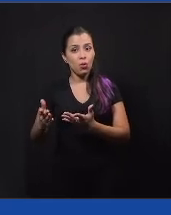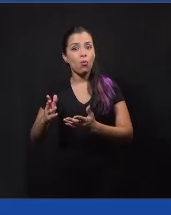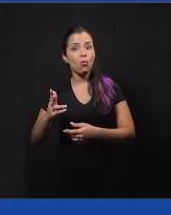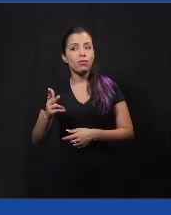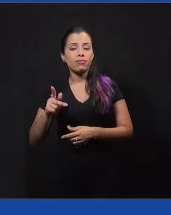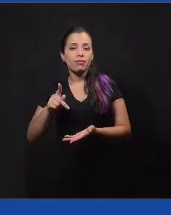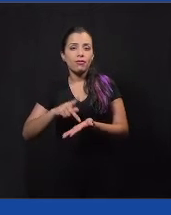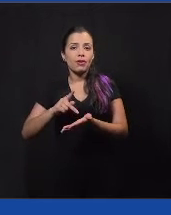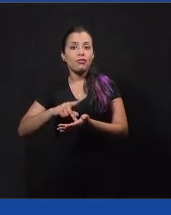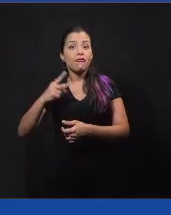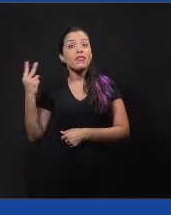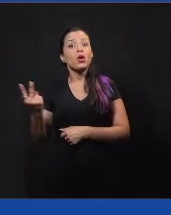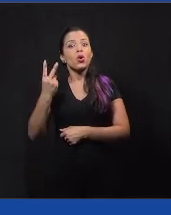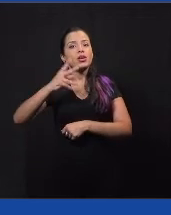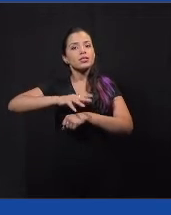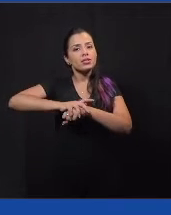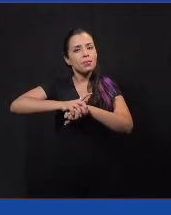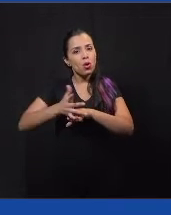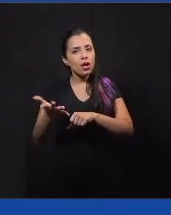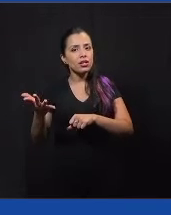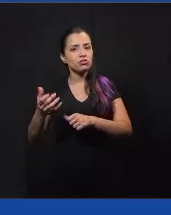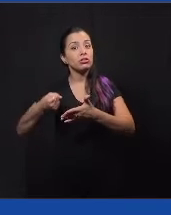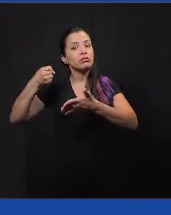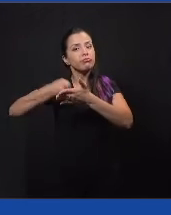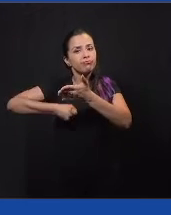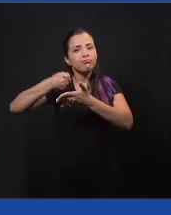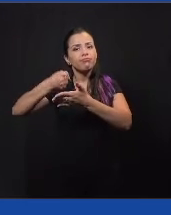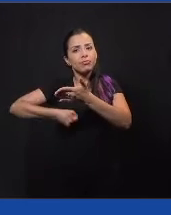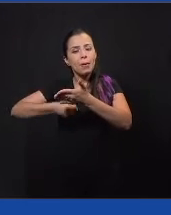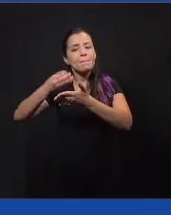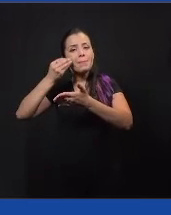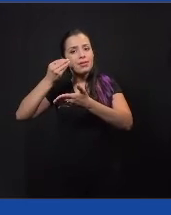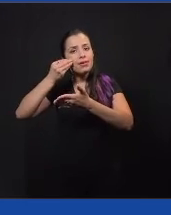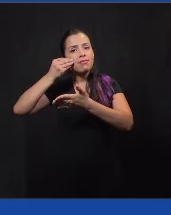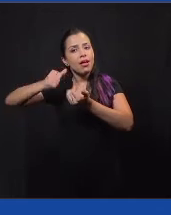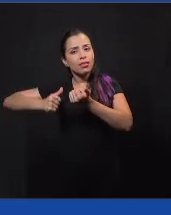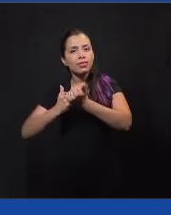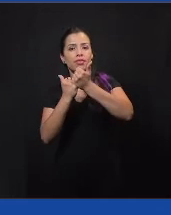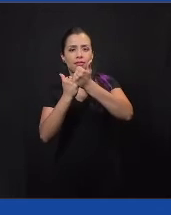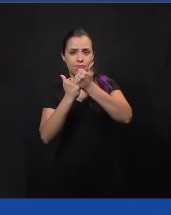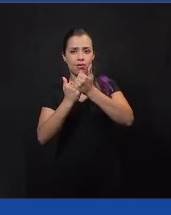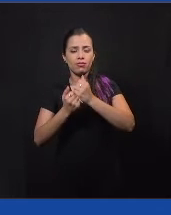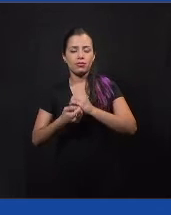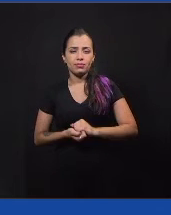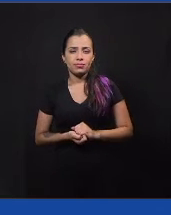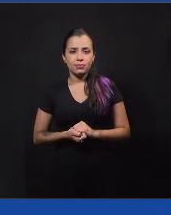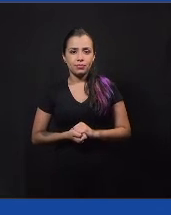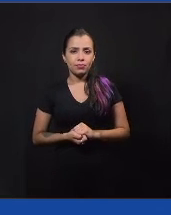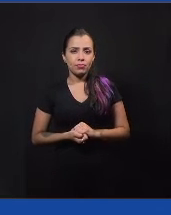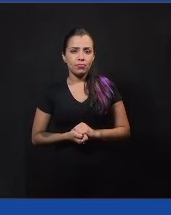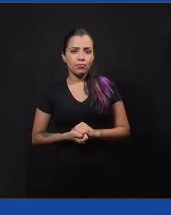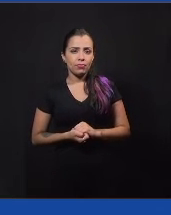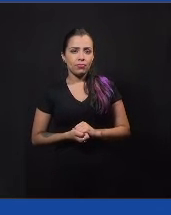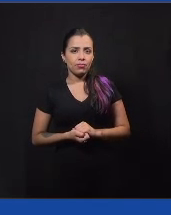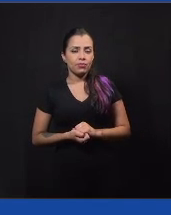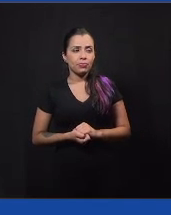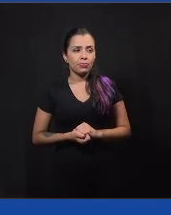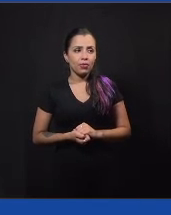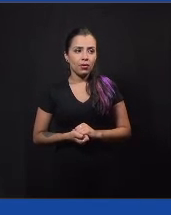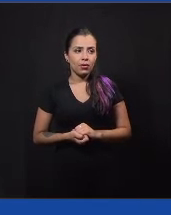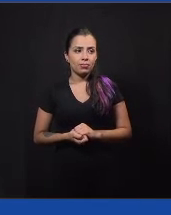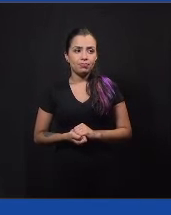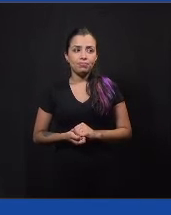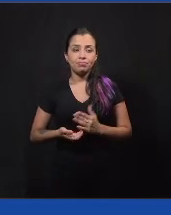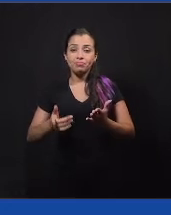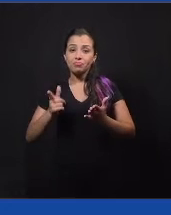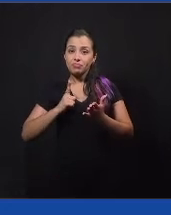democráticos, e estão mais dispostos a lutar por isso, a defender esses valores. Então, pensando nisso, a gente criou, né, a jornada do